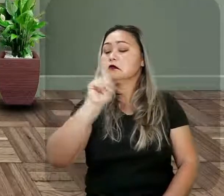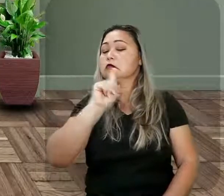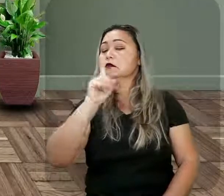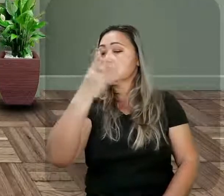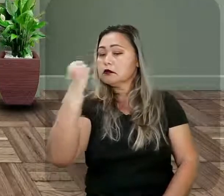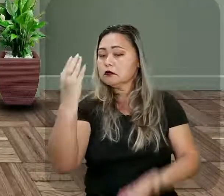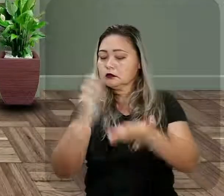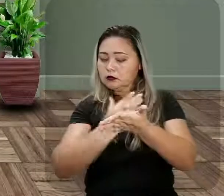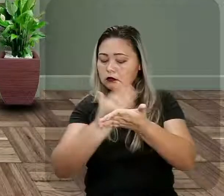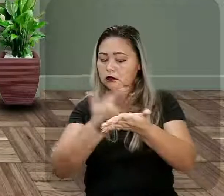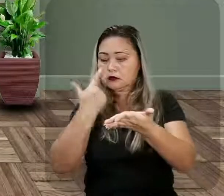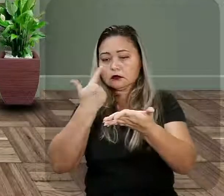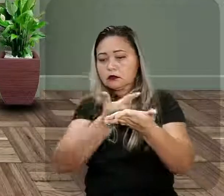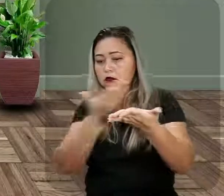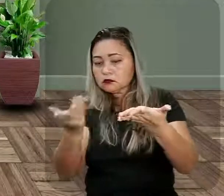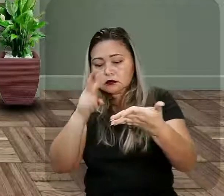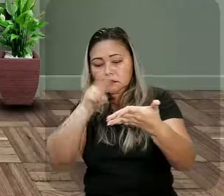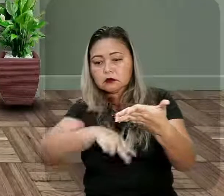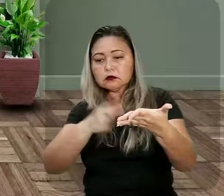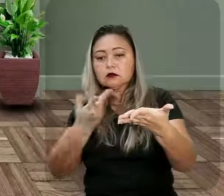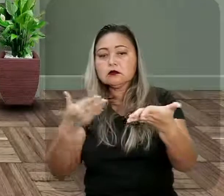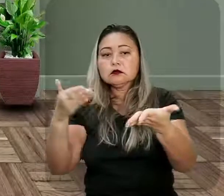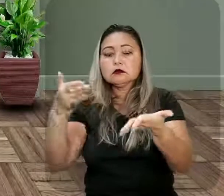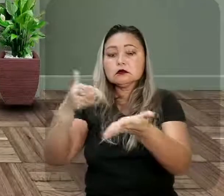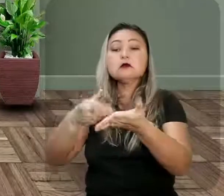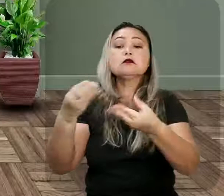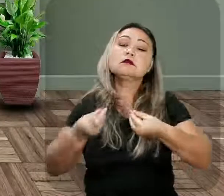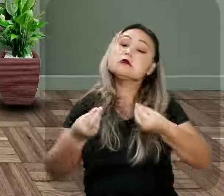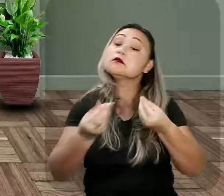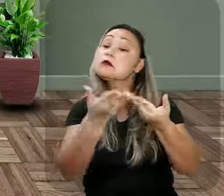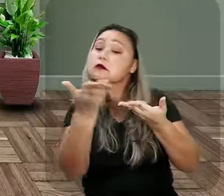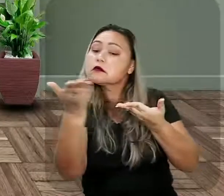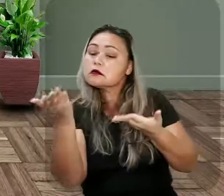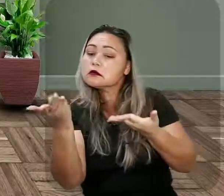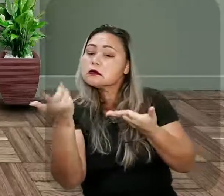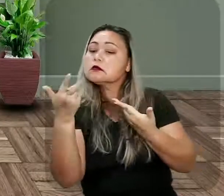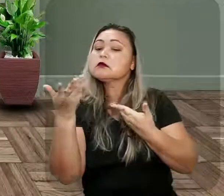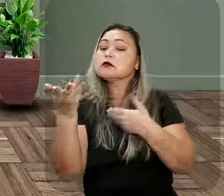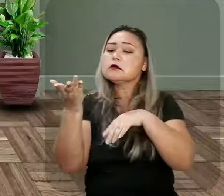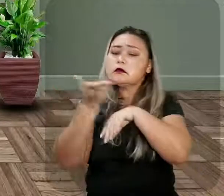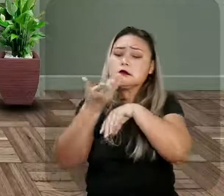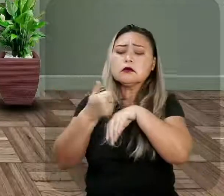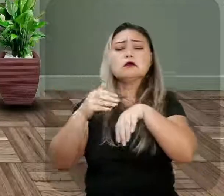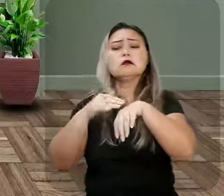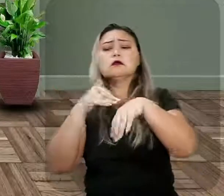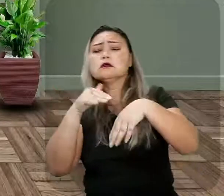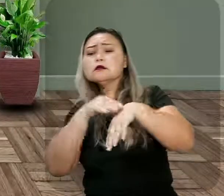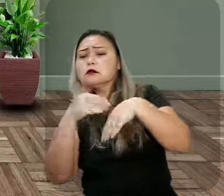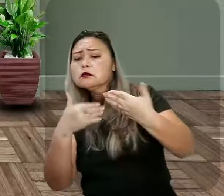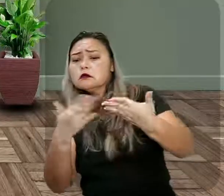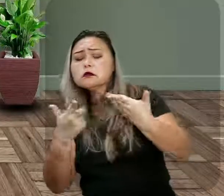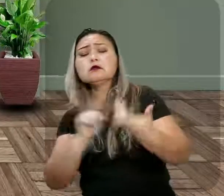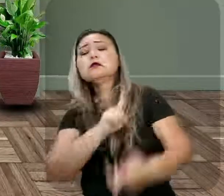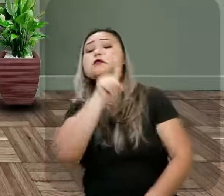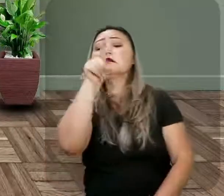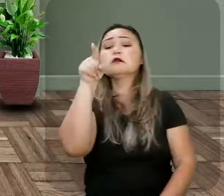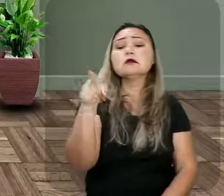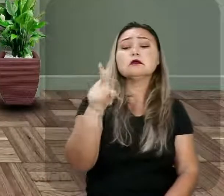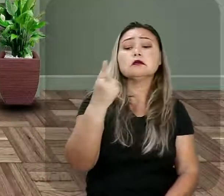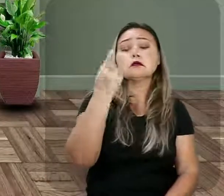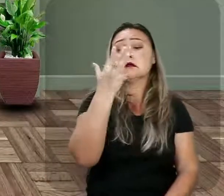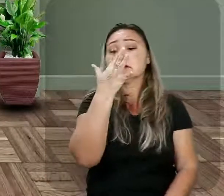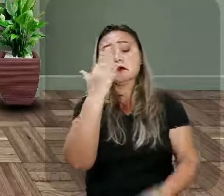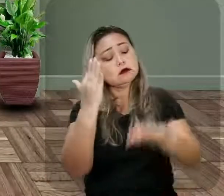Vai lá, dá uma olhadinha. A gente deixou esse último para você aí buscar. Quer conversar sobre? Então, vai lá,